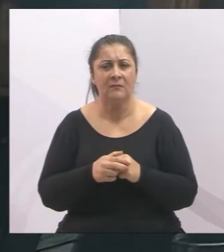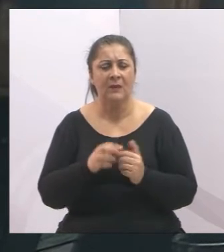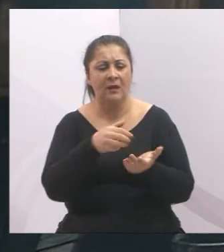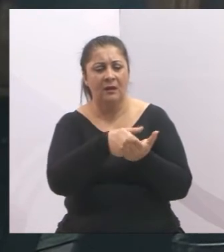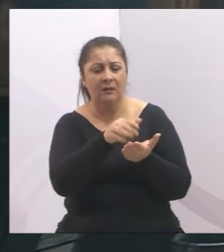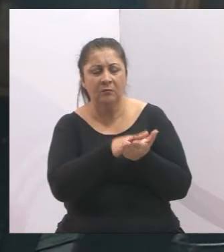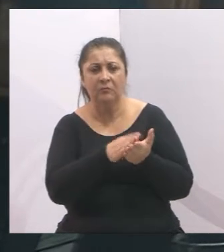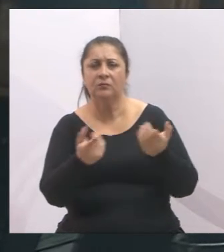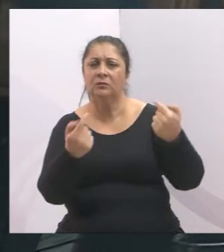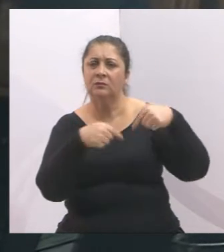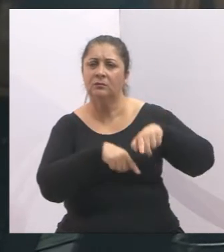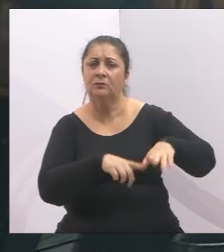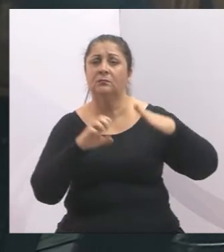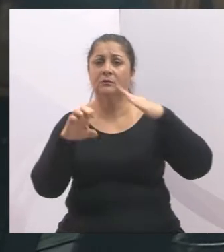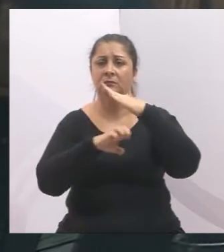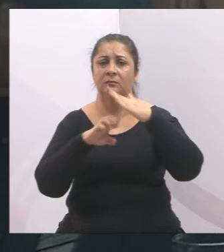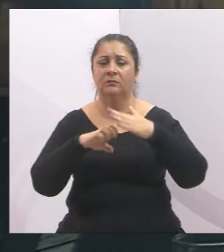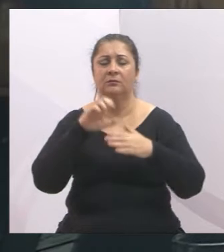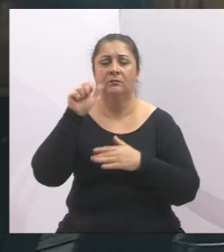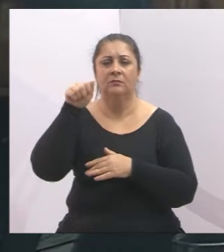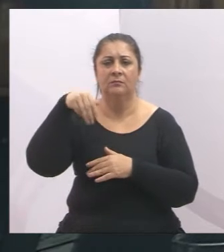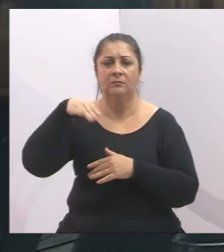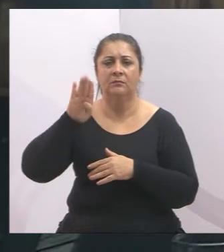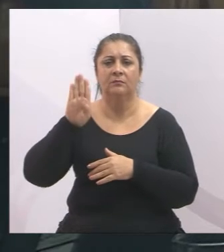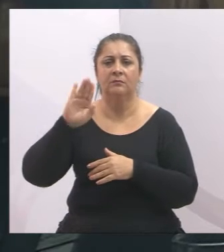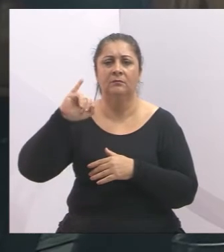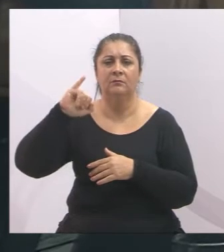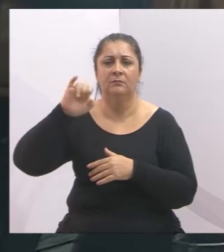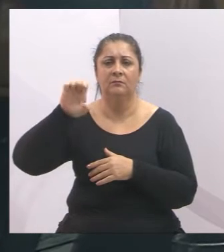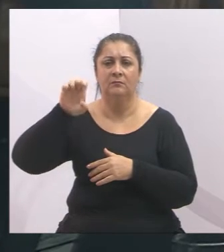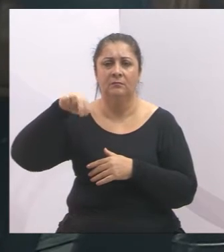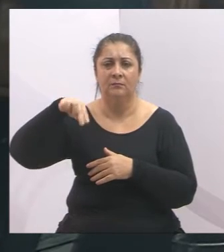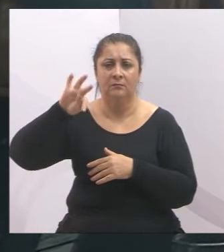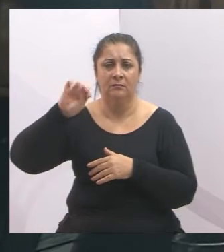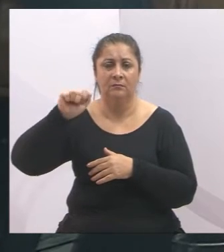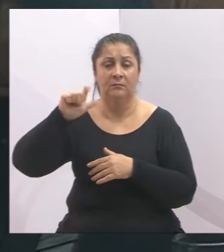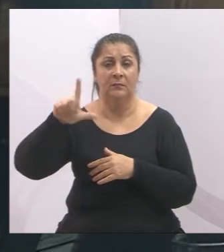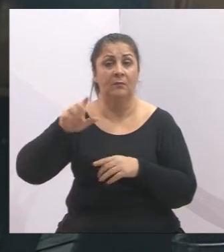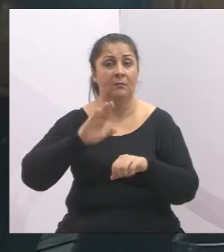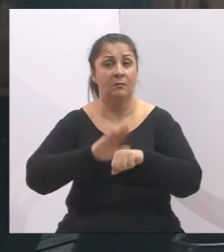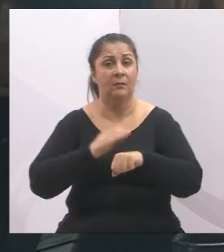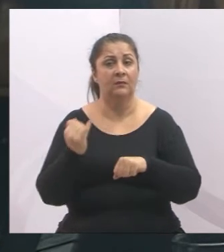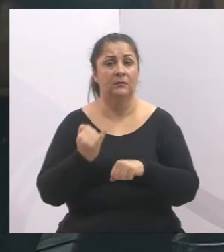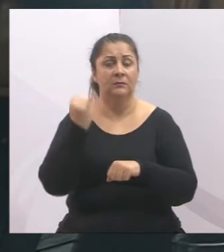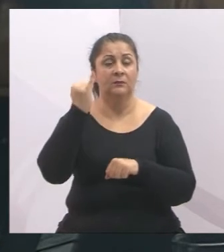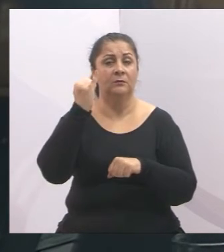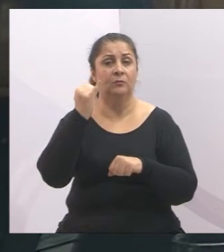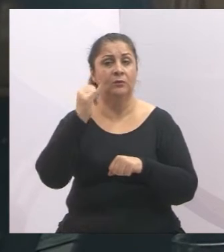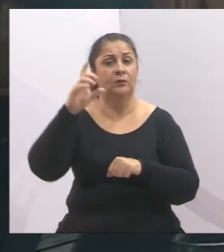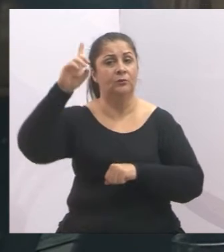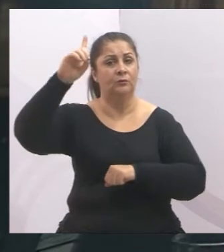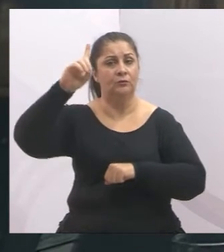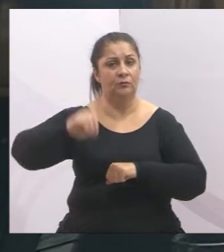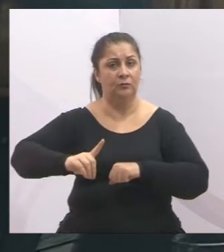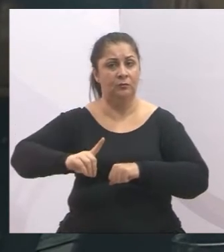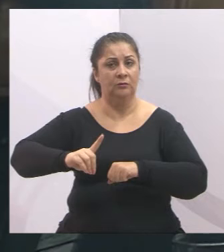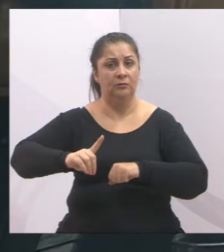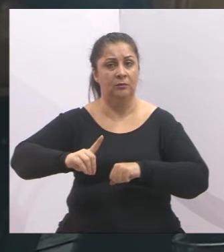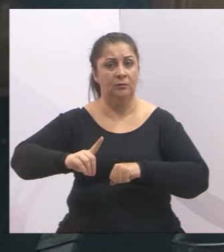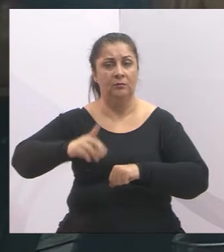ambiental, sobretudo no que diz respeito aos direitos fundamentais, aos direitos